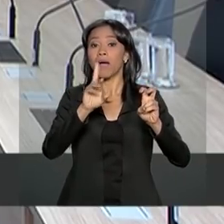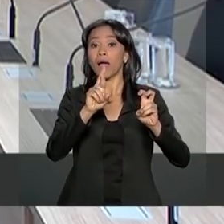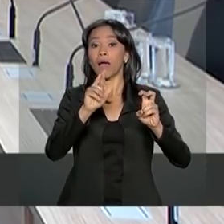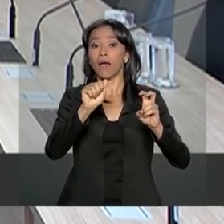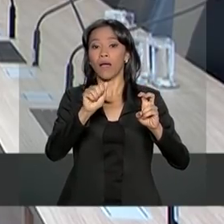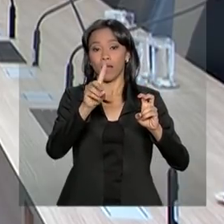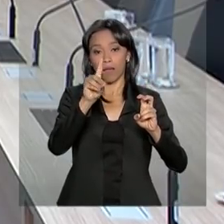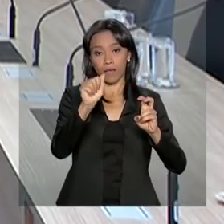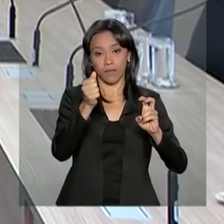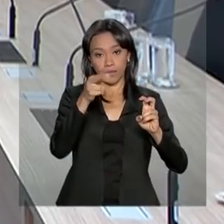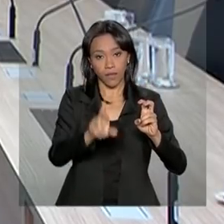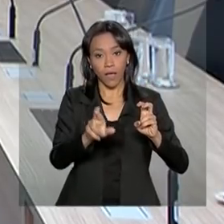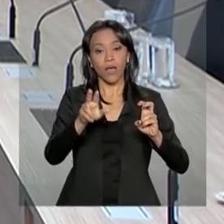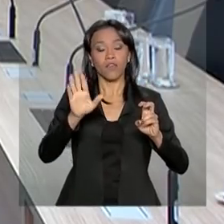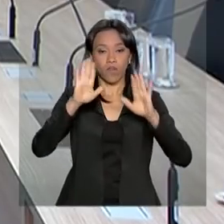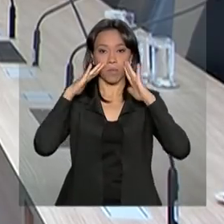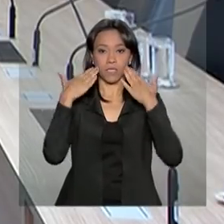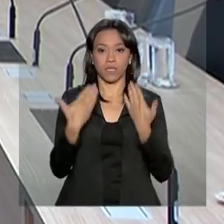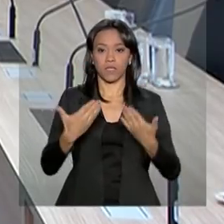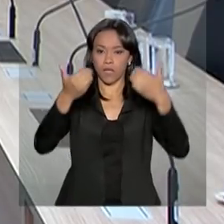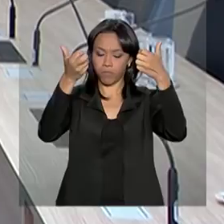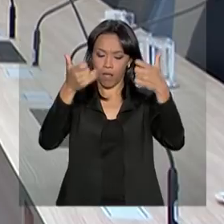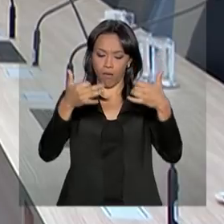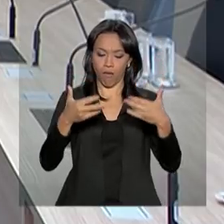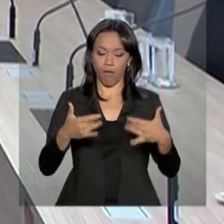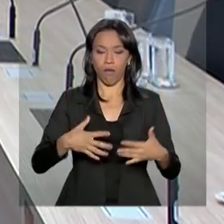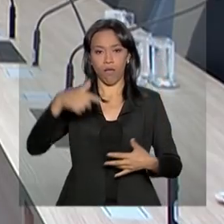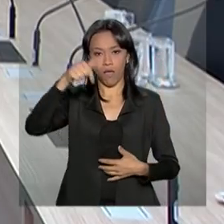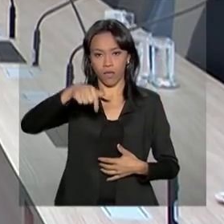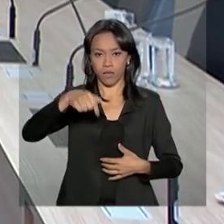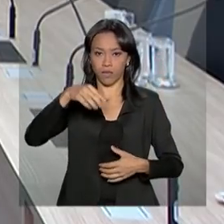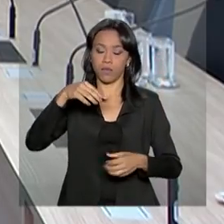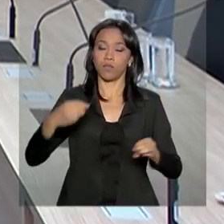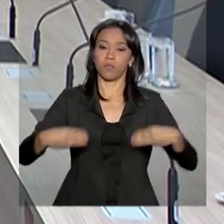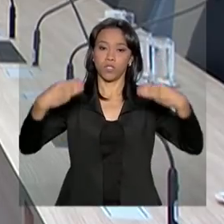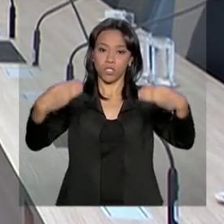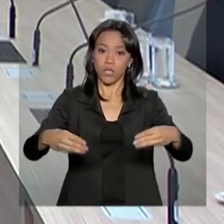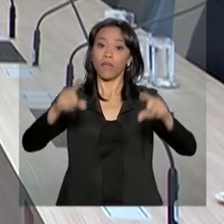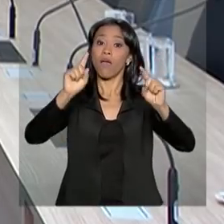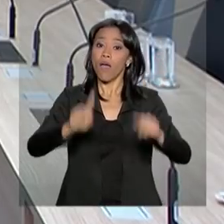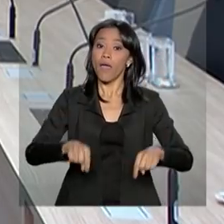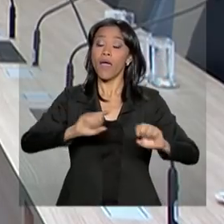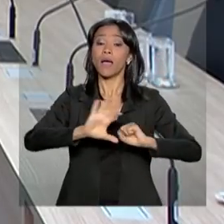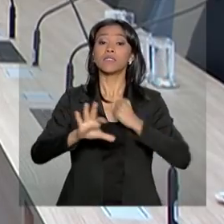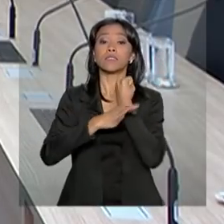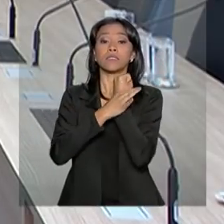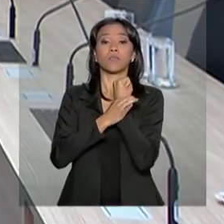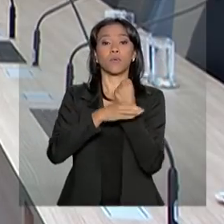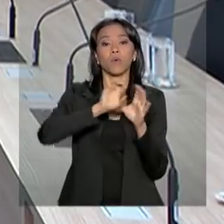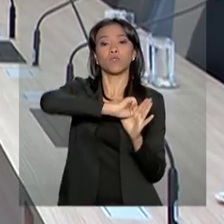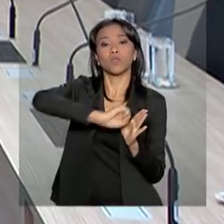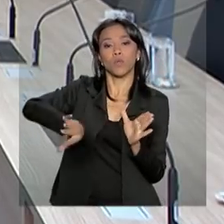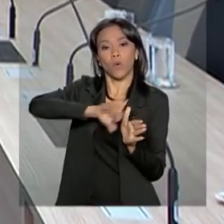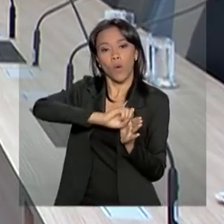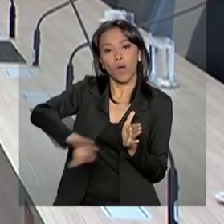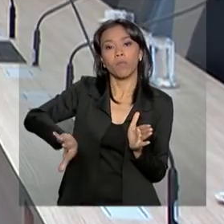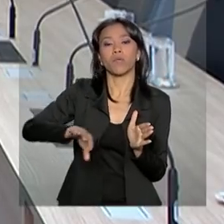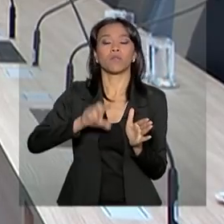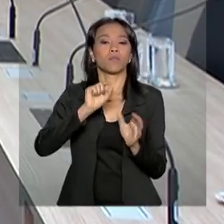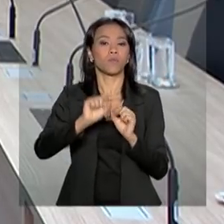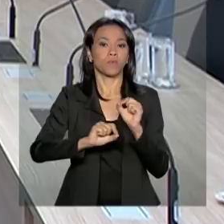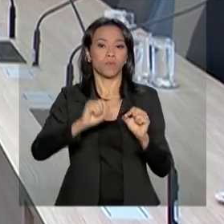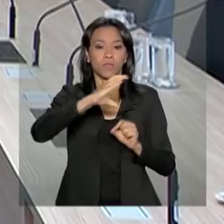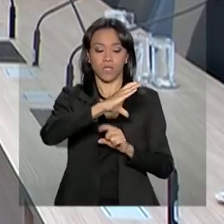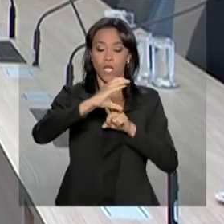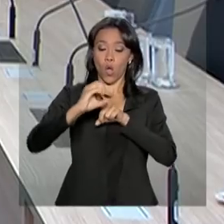Ministério da Infraestrutura, agora há pouco, é garantir o escoamento da safra de grãos do Centro-Oeste, que é